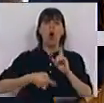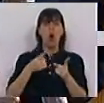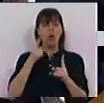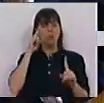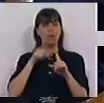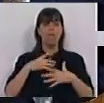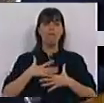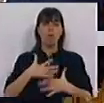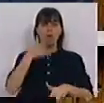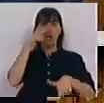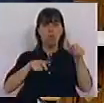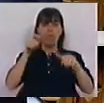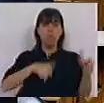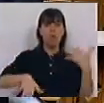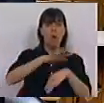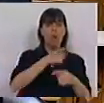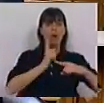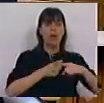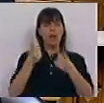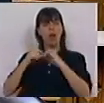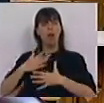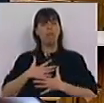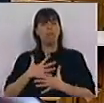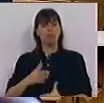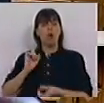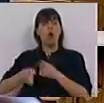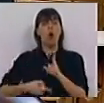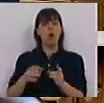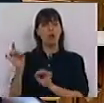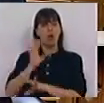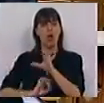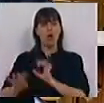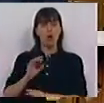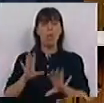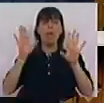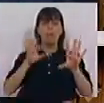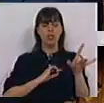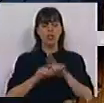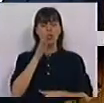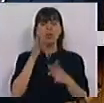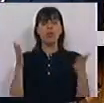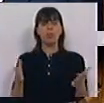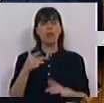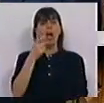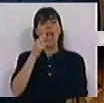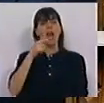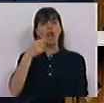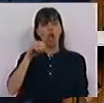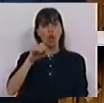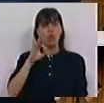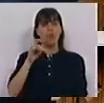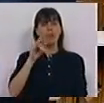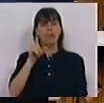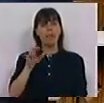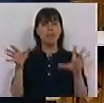que são as pretensões do povo grego e aquilo que são também as pretensões que vêm da Europa. Mas, Sr. Deputado, António Filipe, em